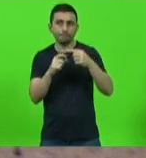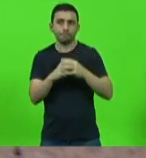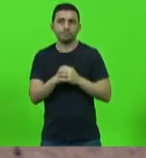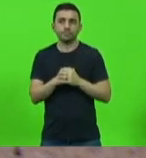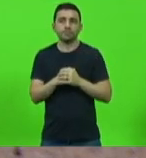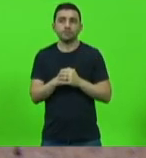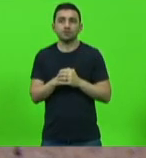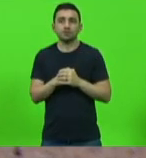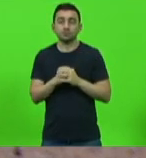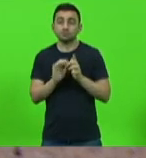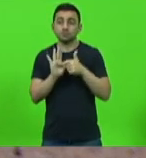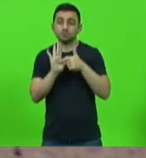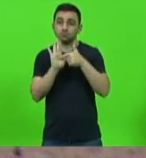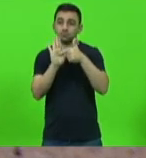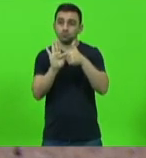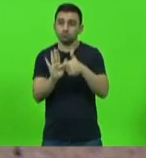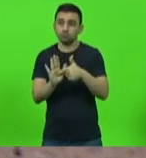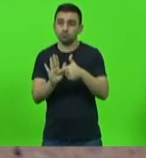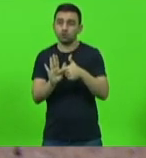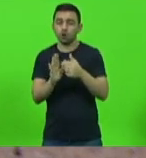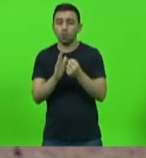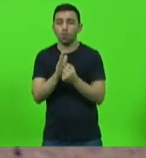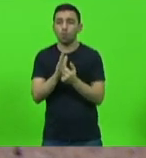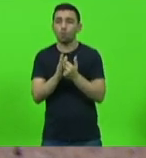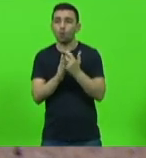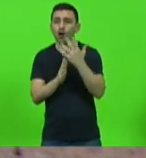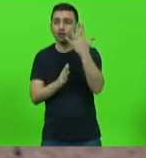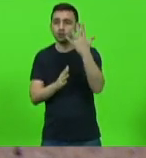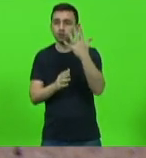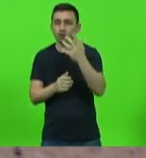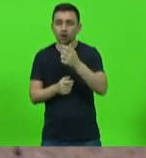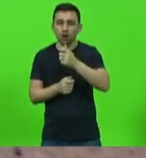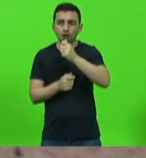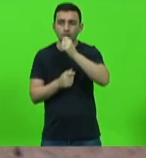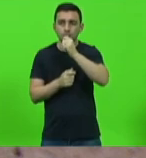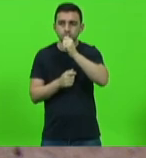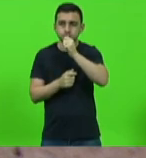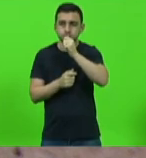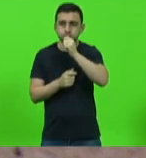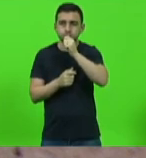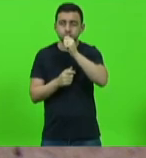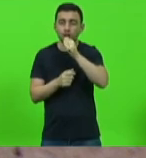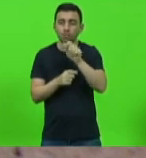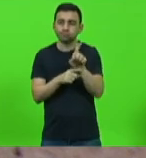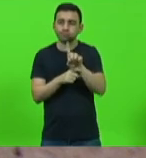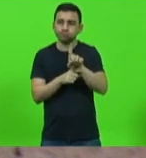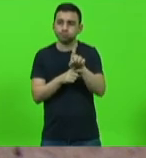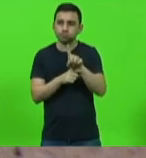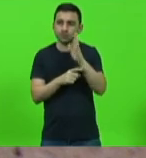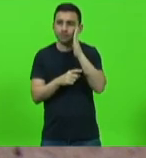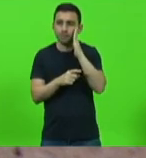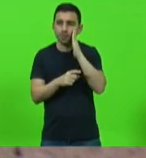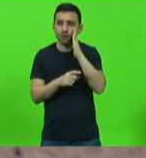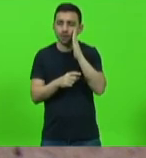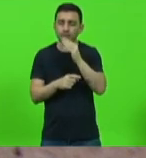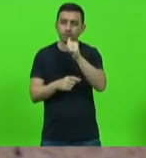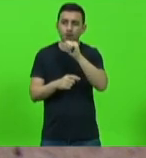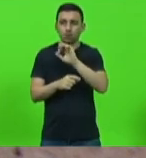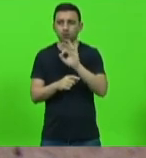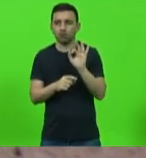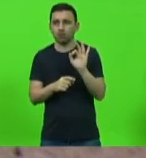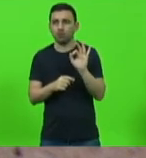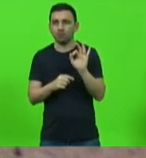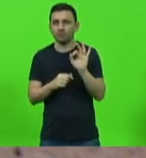demonstrativo demonstrativo da quantidade de bafômetros que temos hoje à disposição, principalmente através